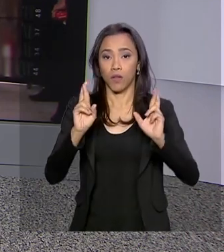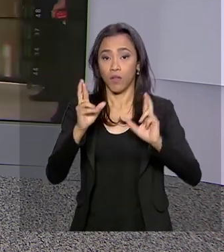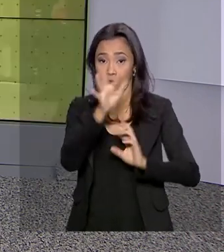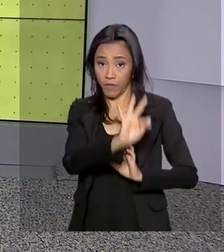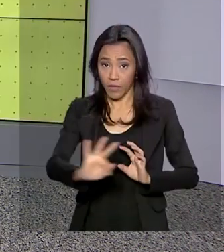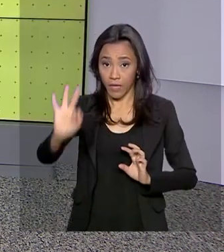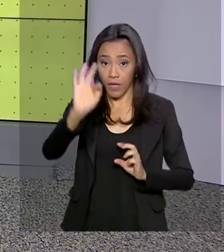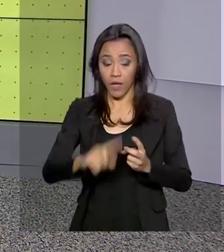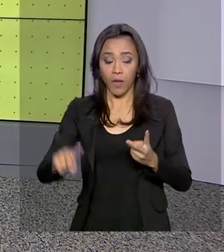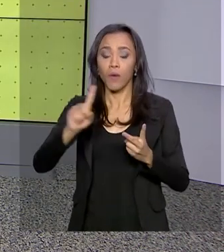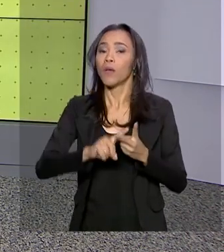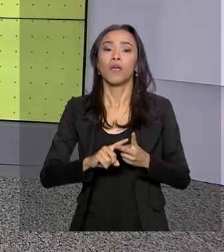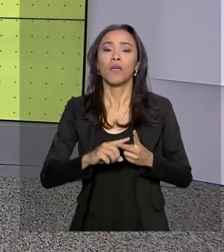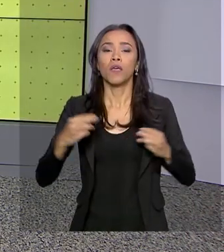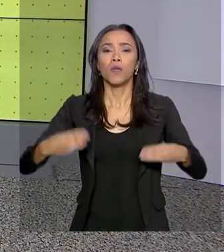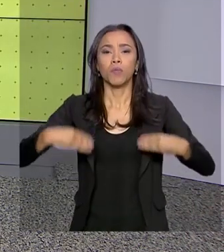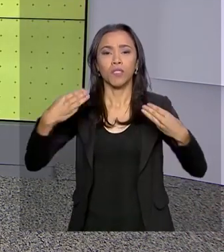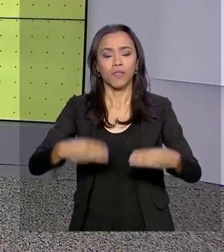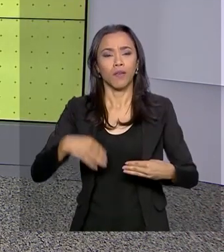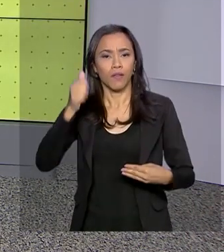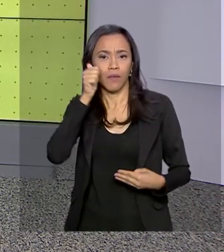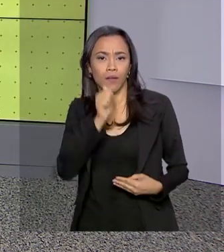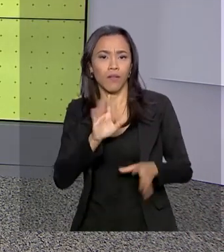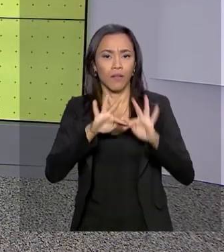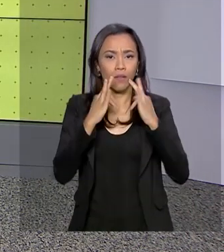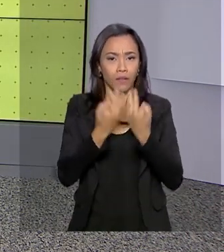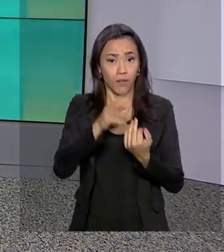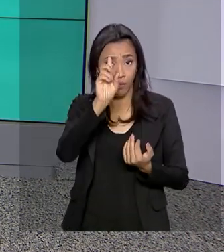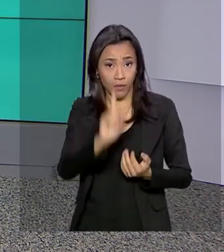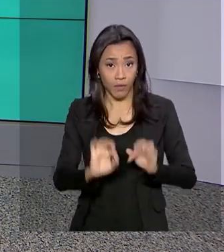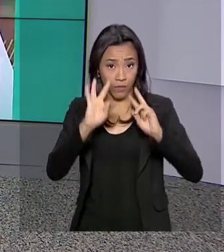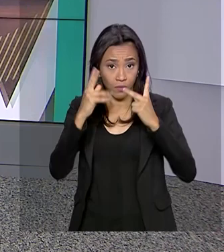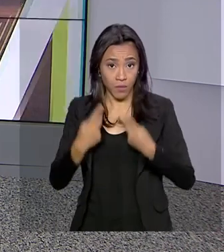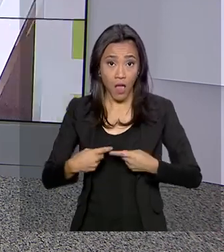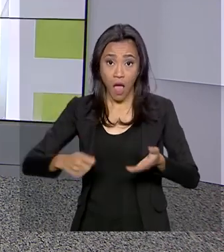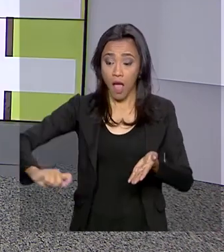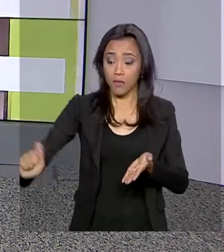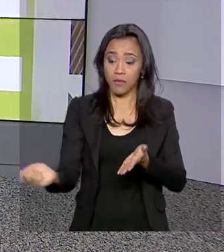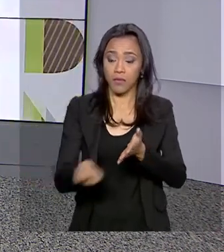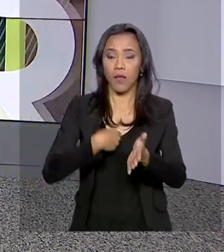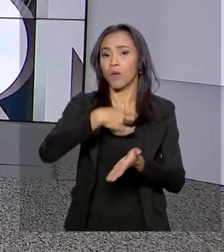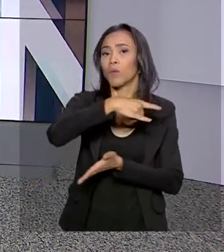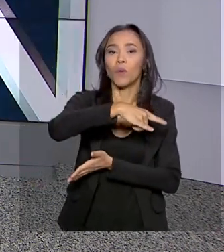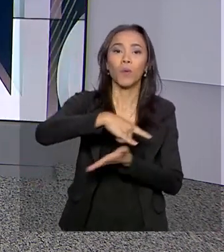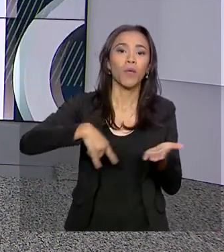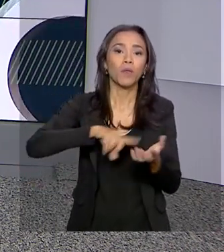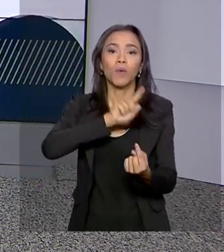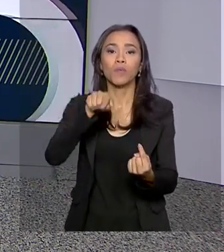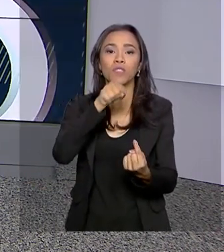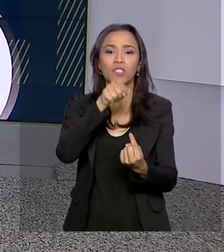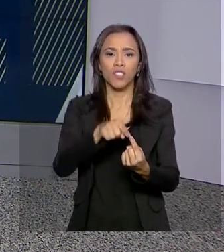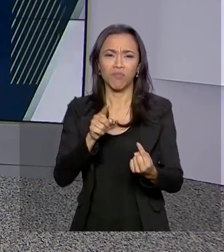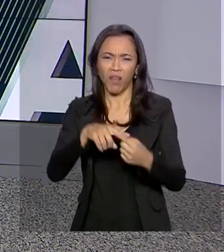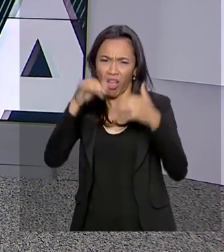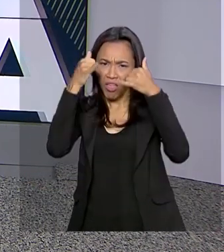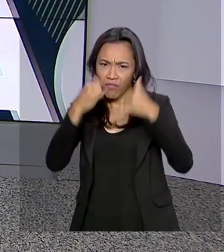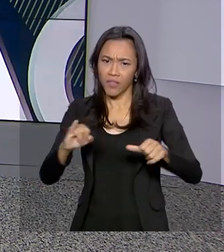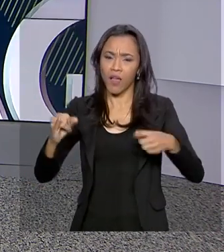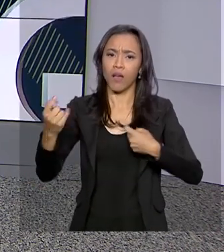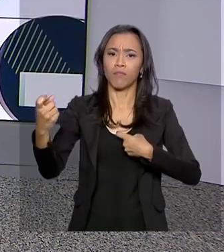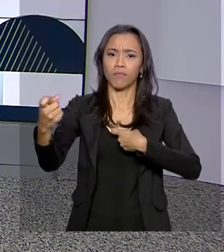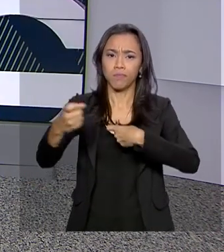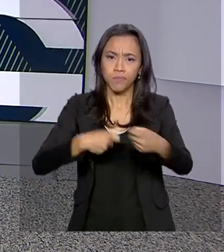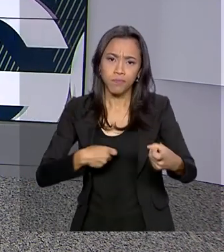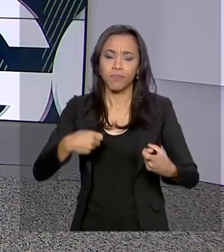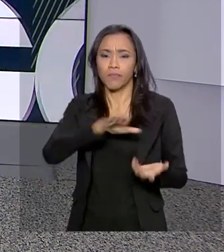Ministério da Mulher da Família e dos Direitos Humanos assinaram acordo de cooperação para enfrentar a exploração sexual de crianças